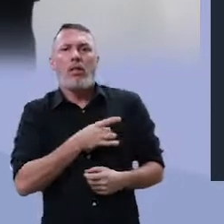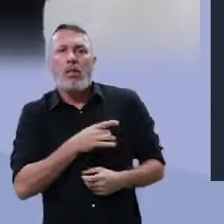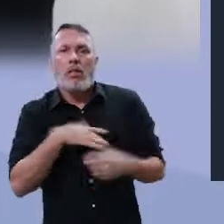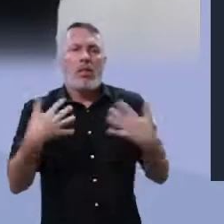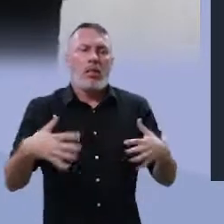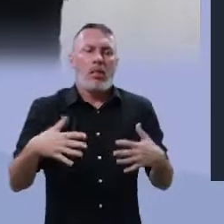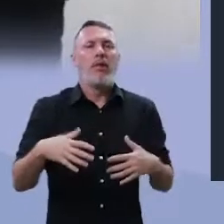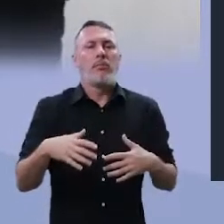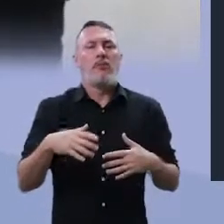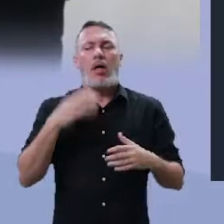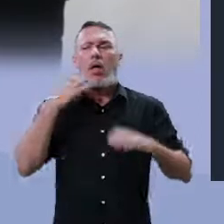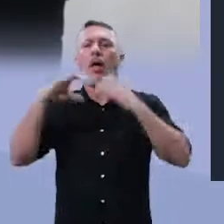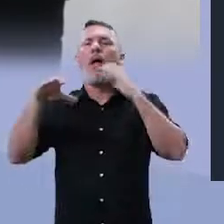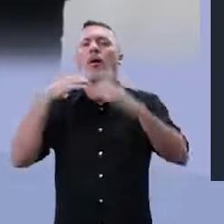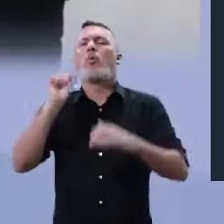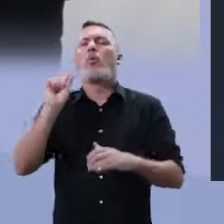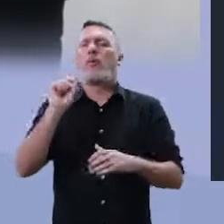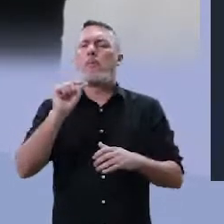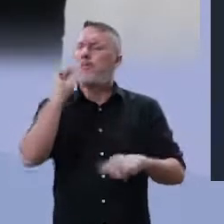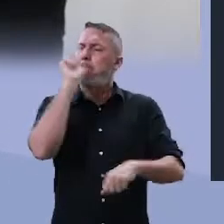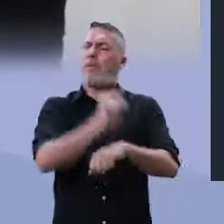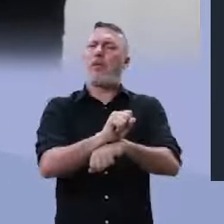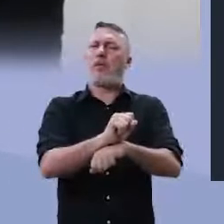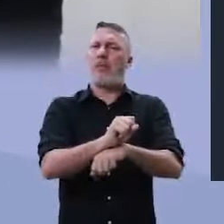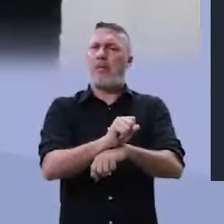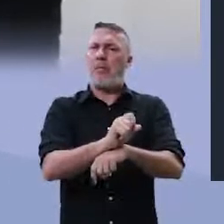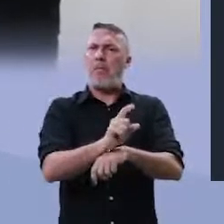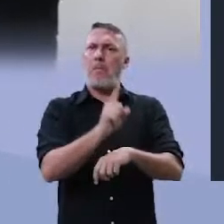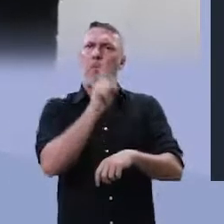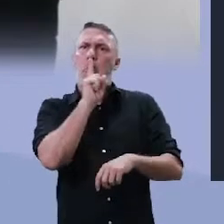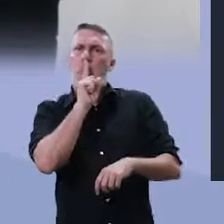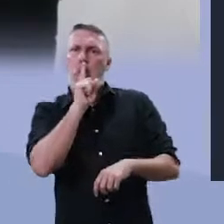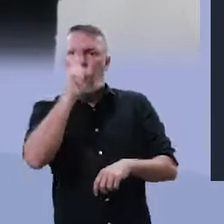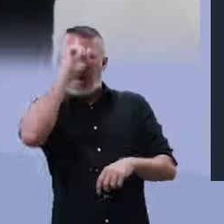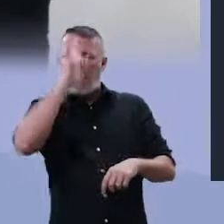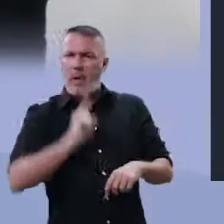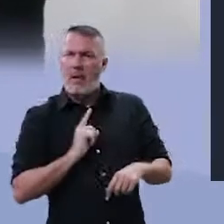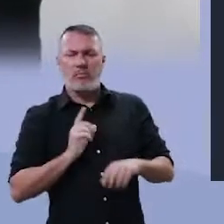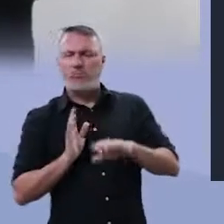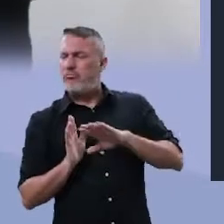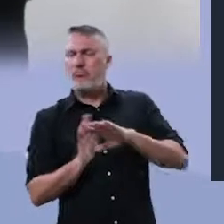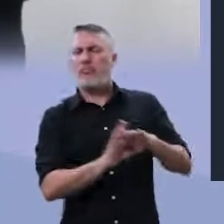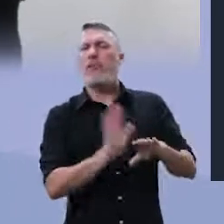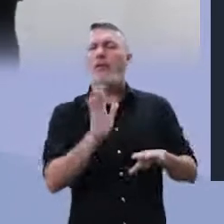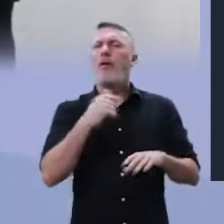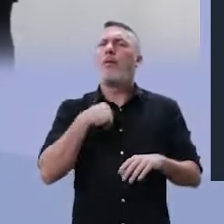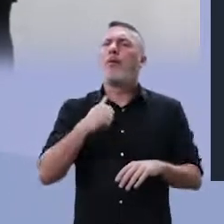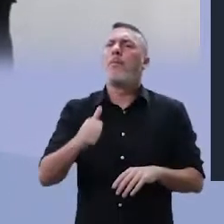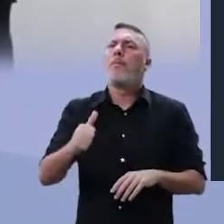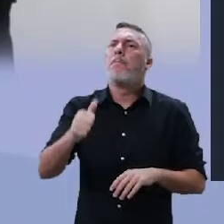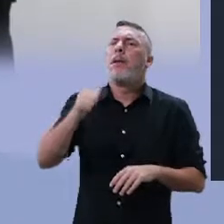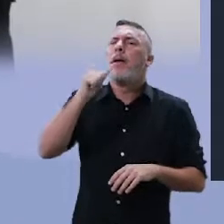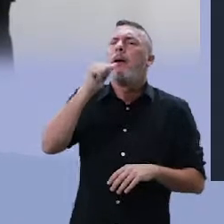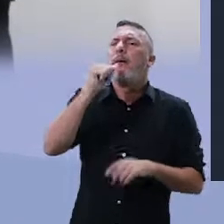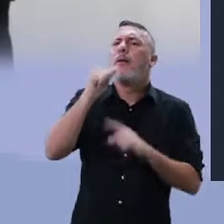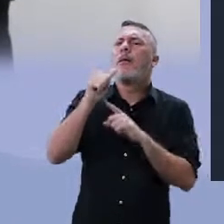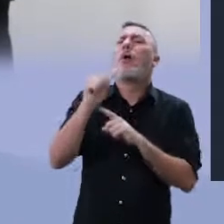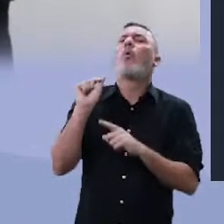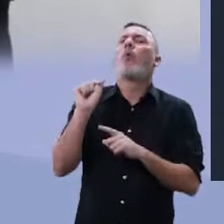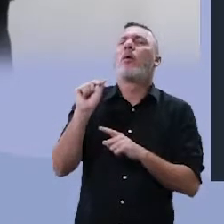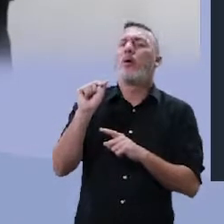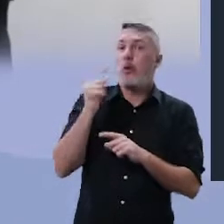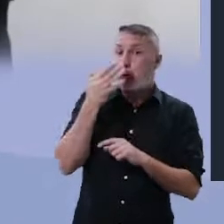E ele diz, pai, afasta de mim este cálice e fala, como beber dessa